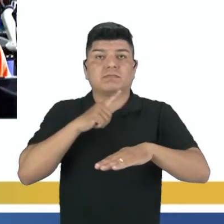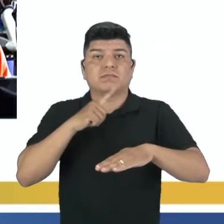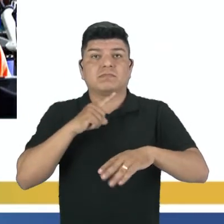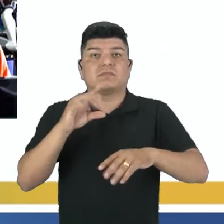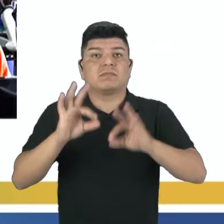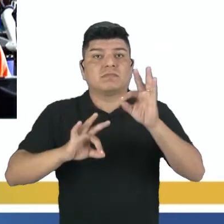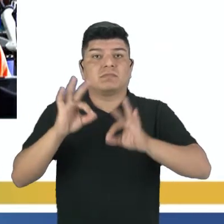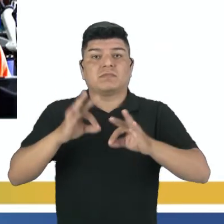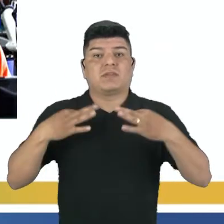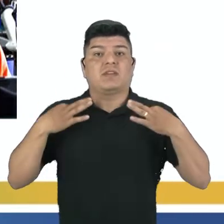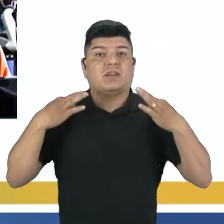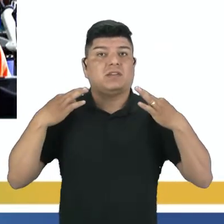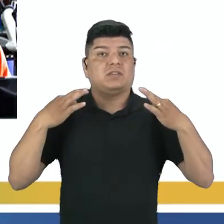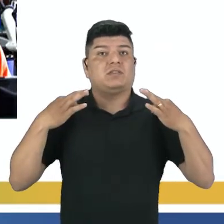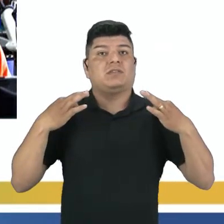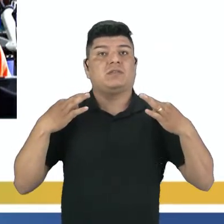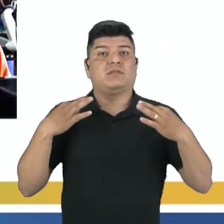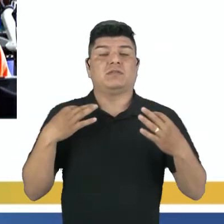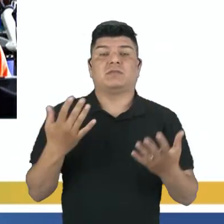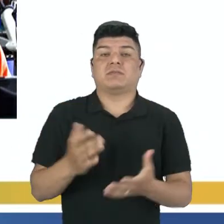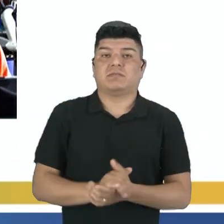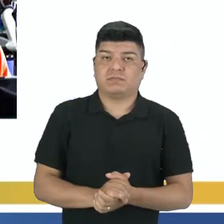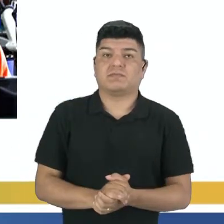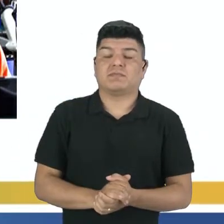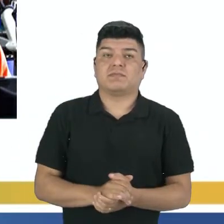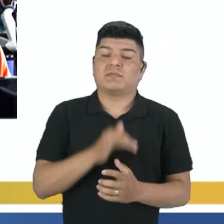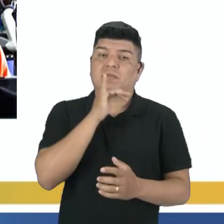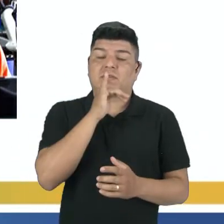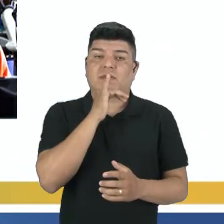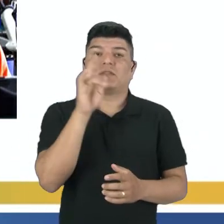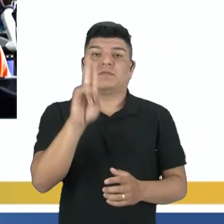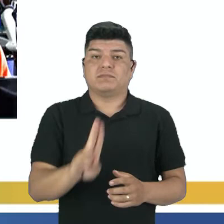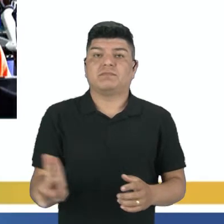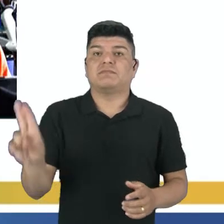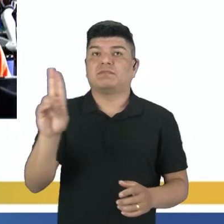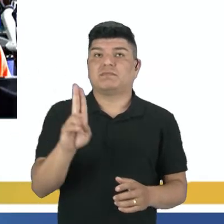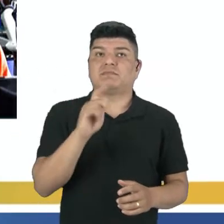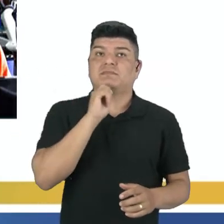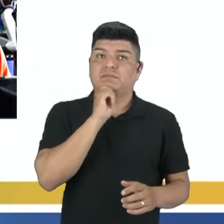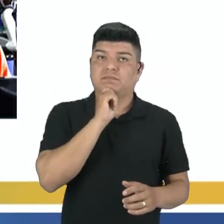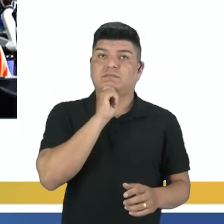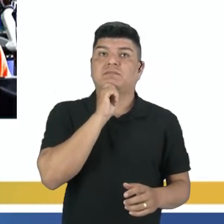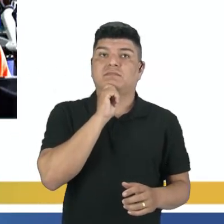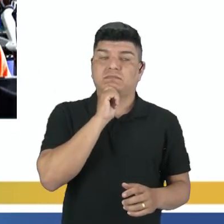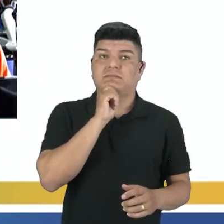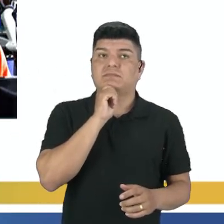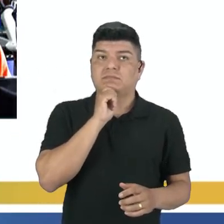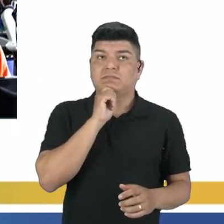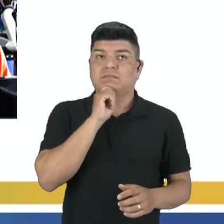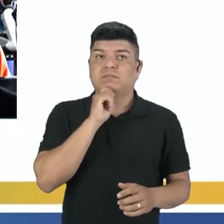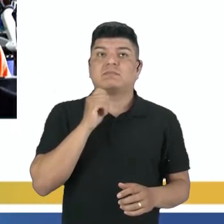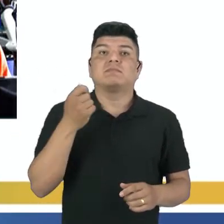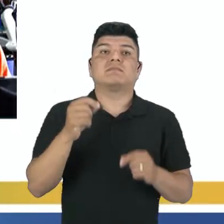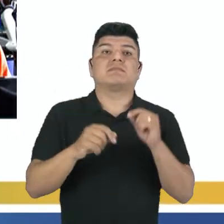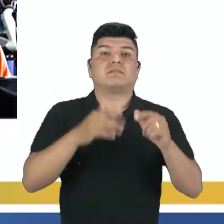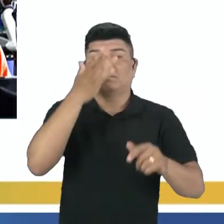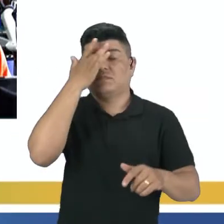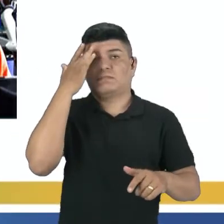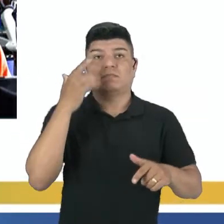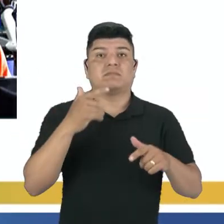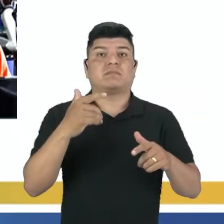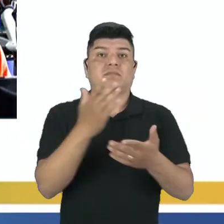produção de roupas. Esse tipo de indústria, ele ainda utiliza de forma tradicional aquela mão de obra, onde a pessoa